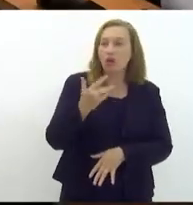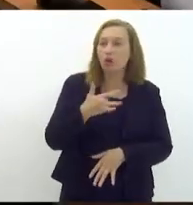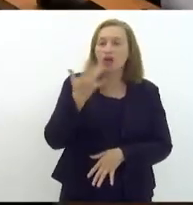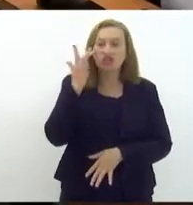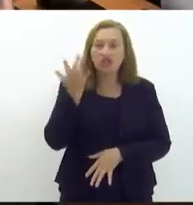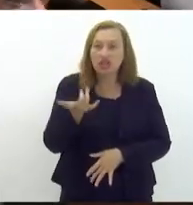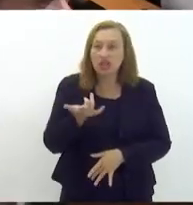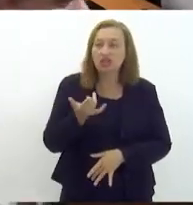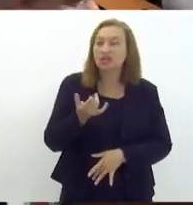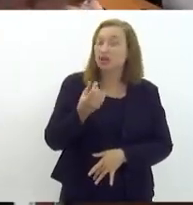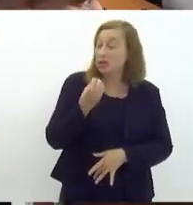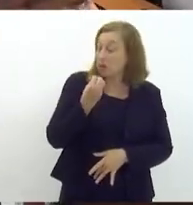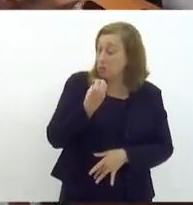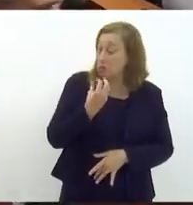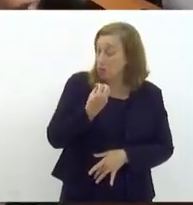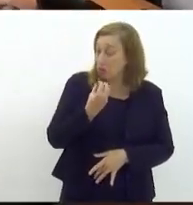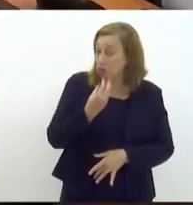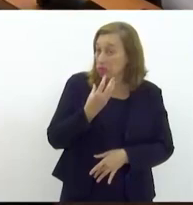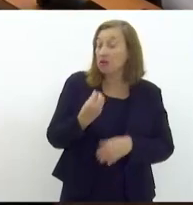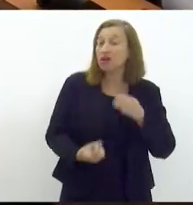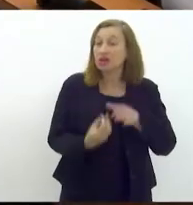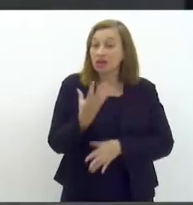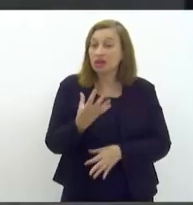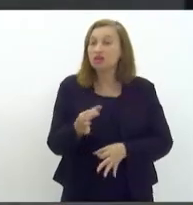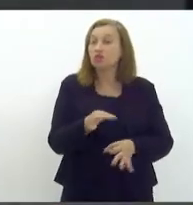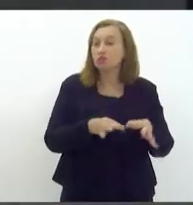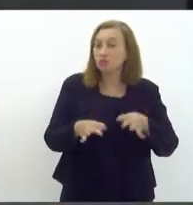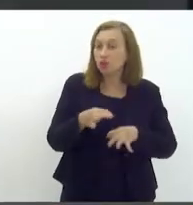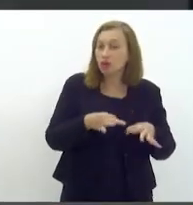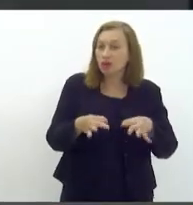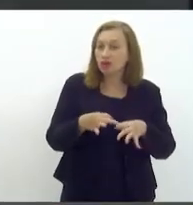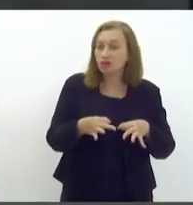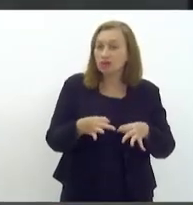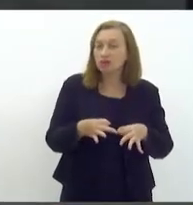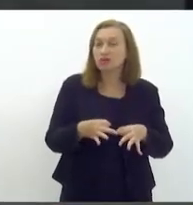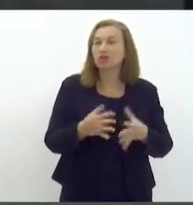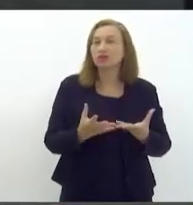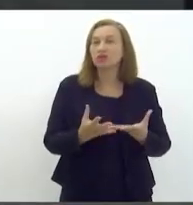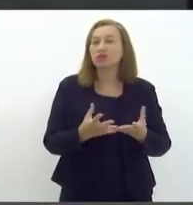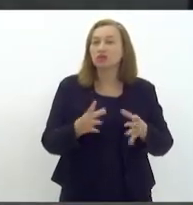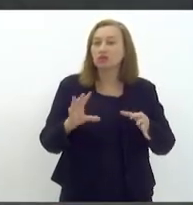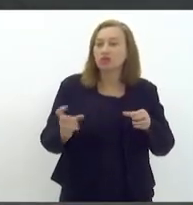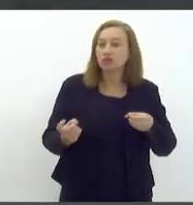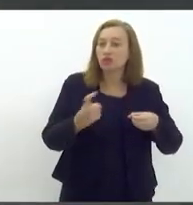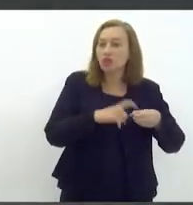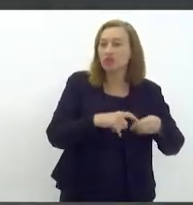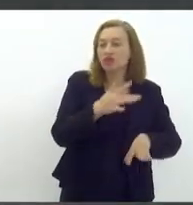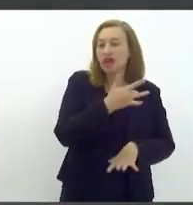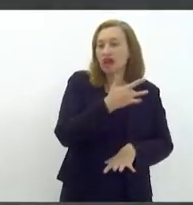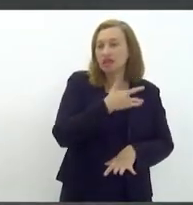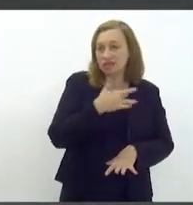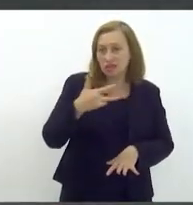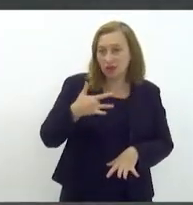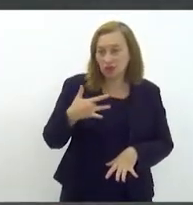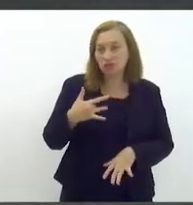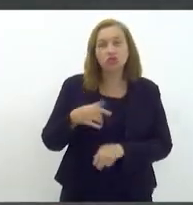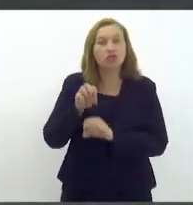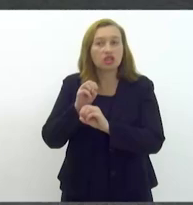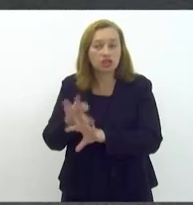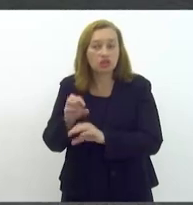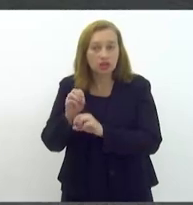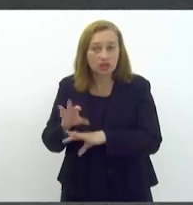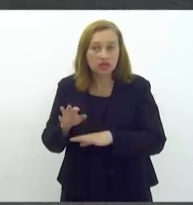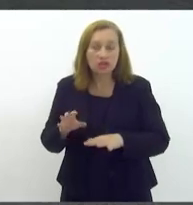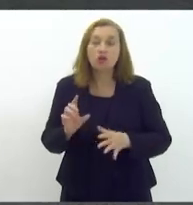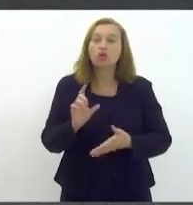que eram pertinentes, a criação de um programa, a previsão de um convênio entre a saúde e a educação.